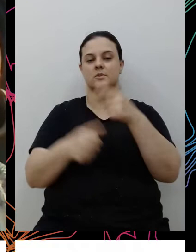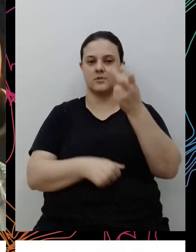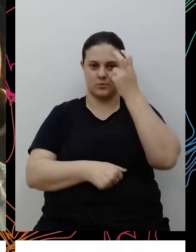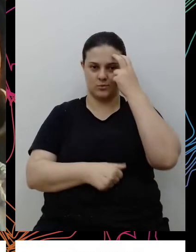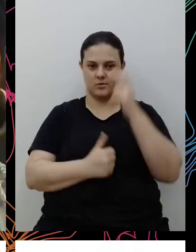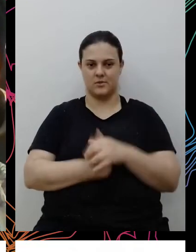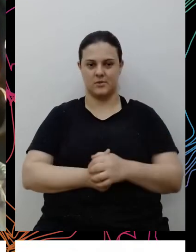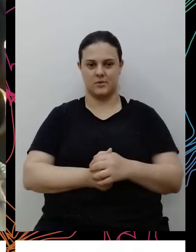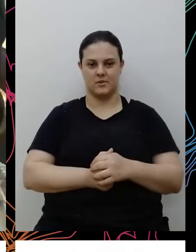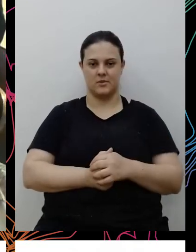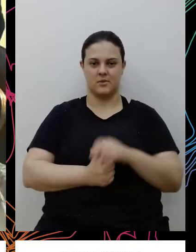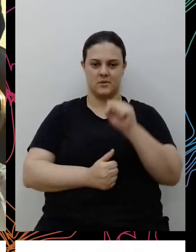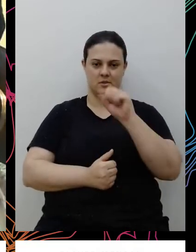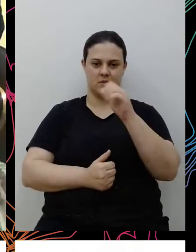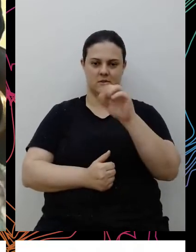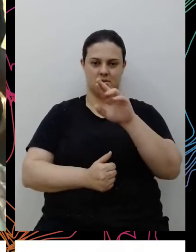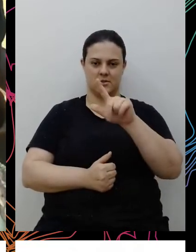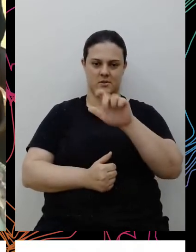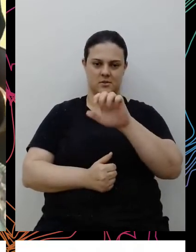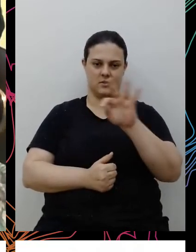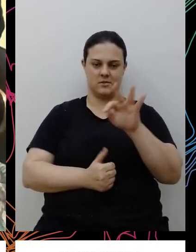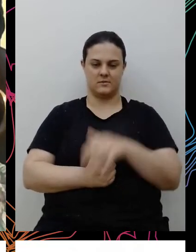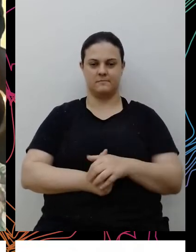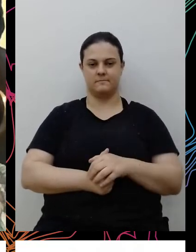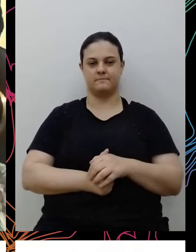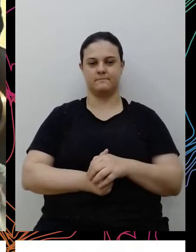Scarlett, você pode começar, por favor, dessa vez?